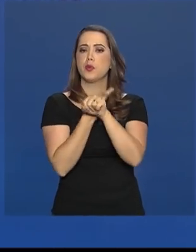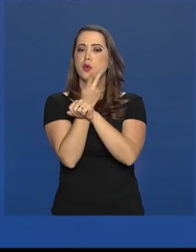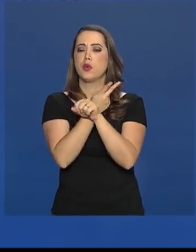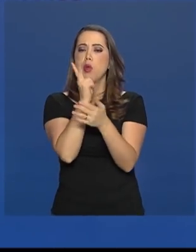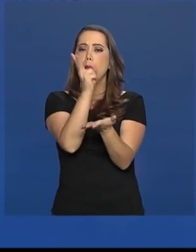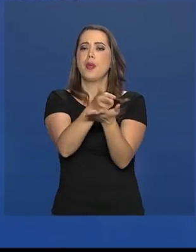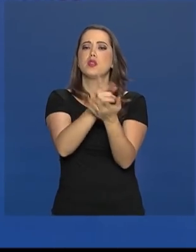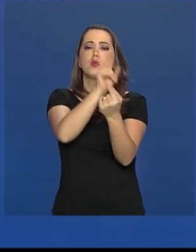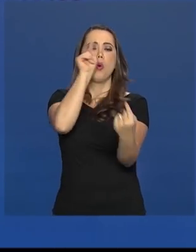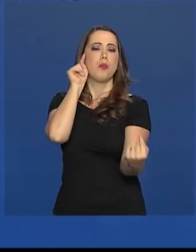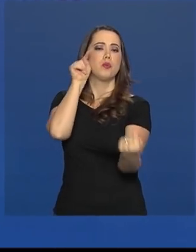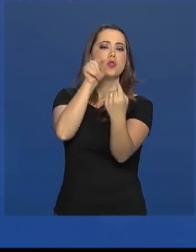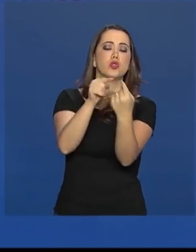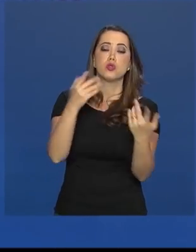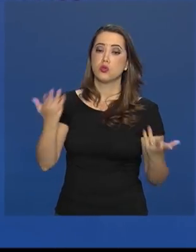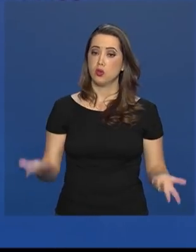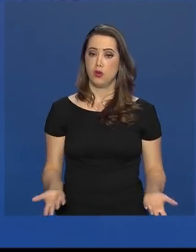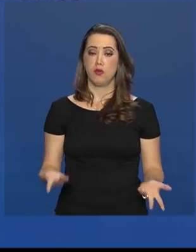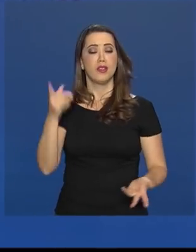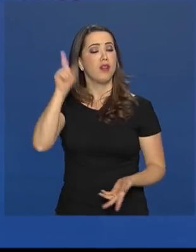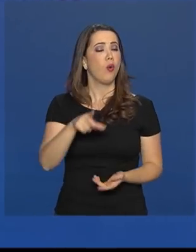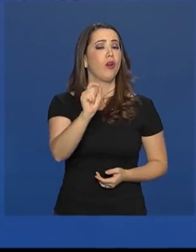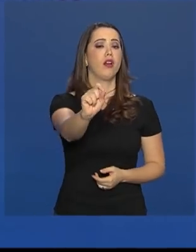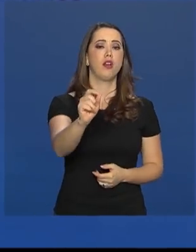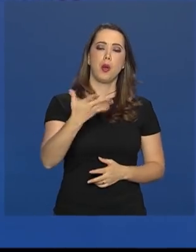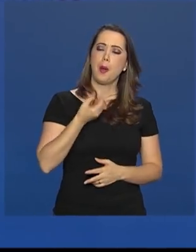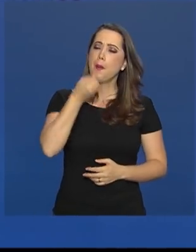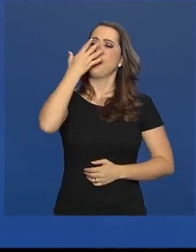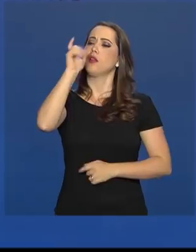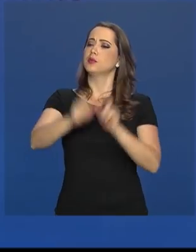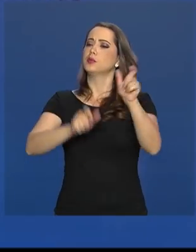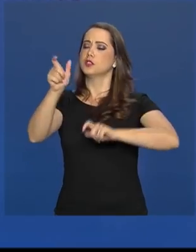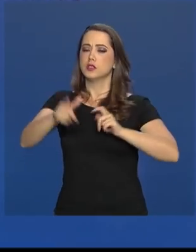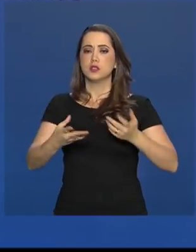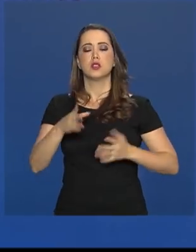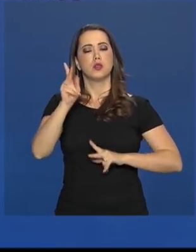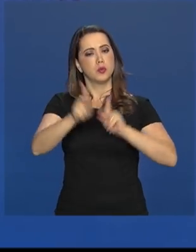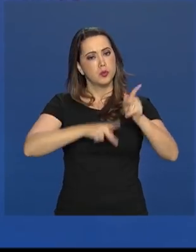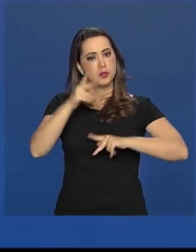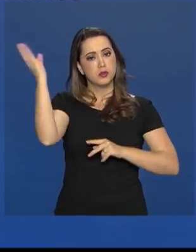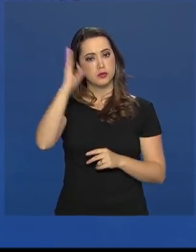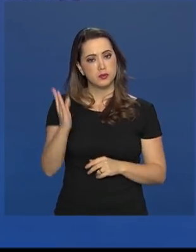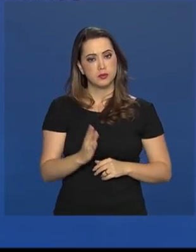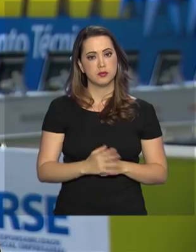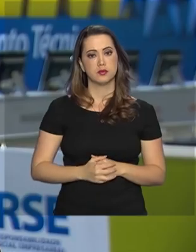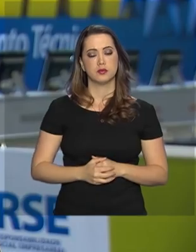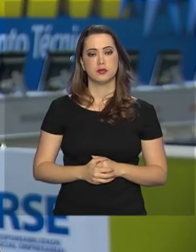de um mesmo objetivo, que é o bem-estar da população brasileira.